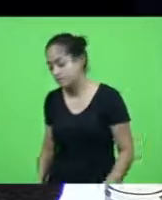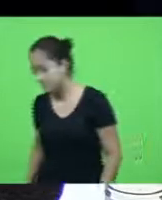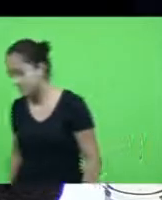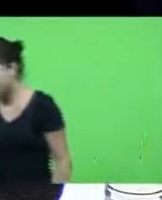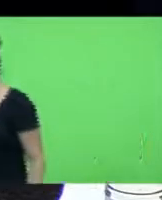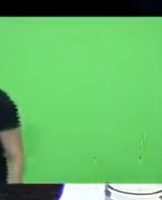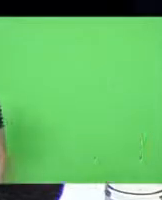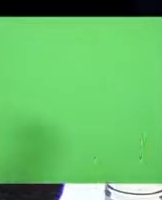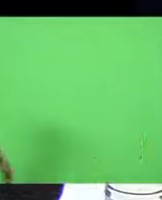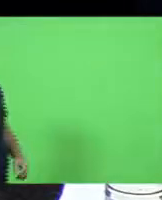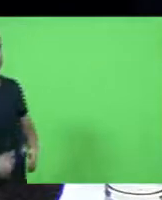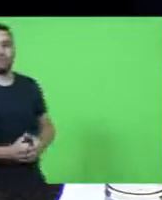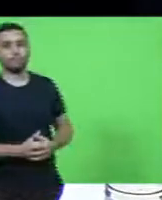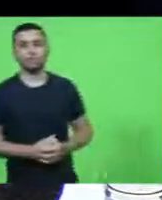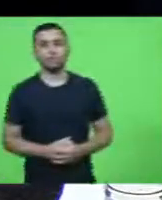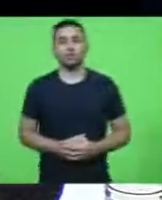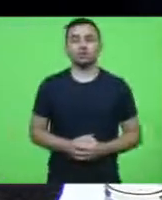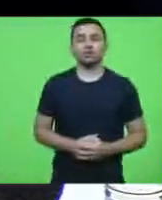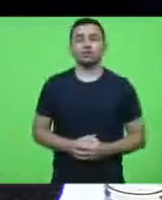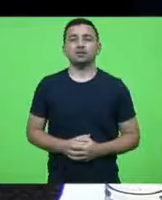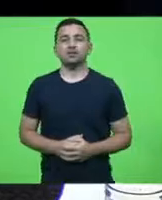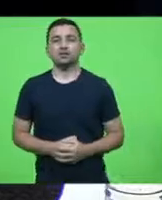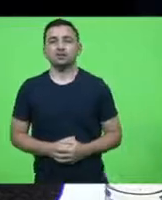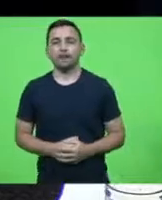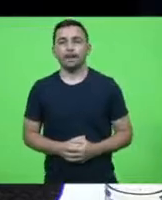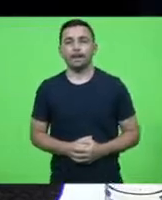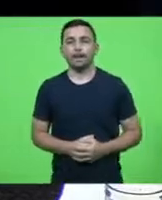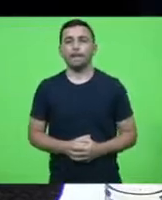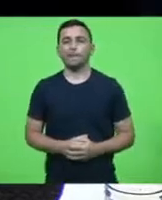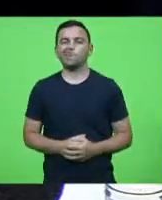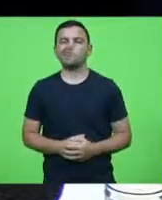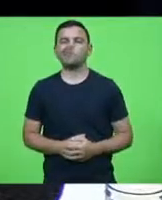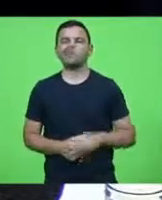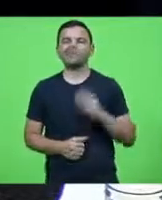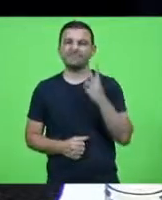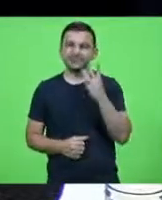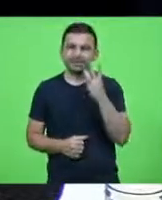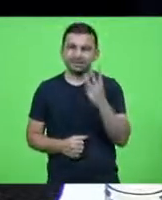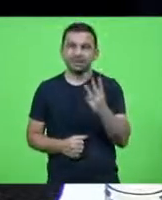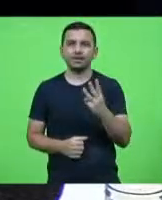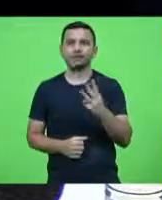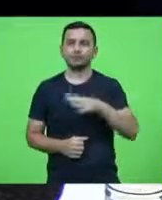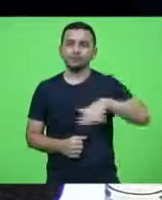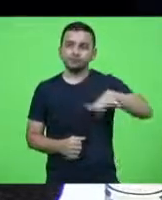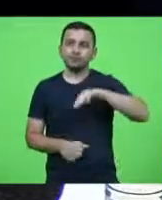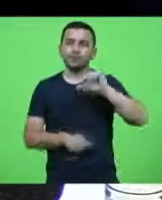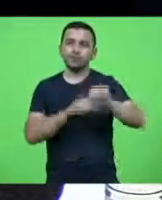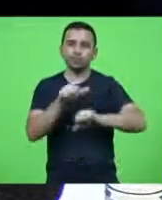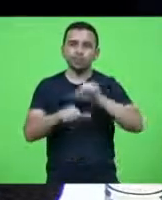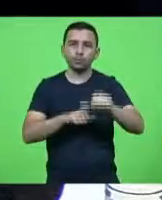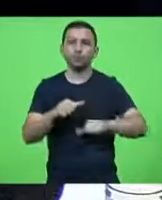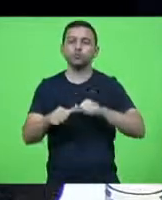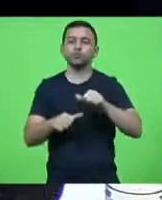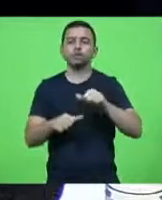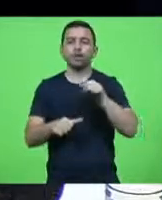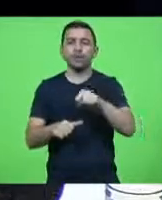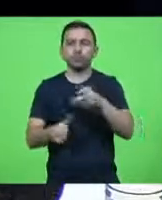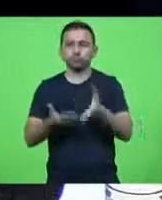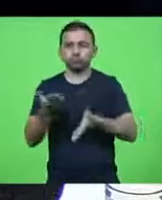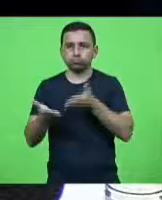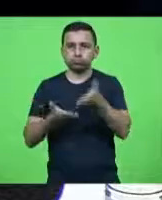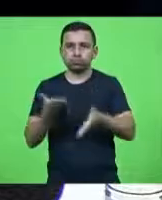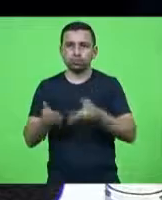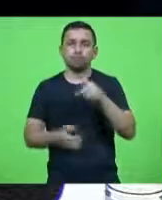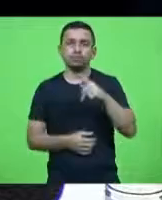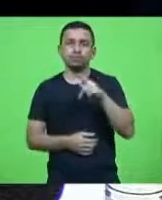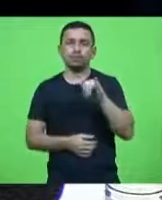de três agências em postos de atendimento, ou seja, fecha Passos Maia, transforma em posto de atendimento Irani, Piratuba